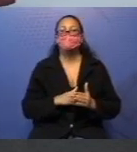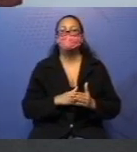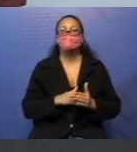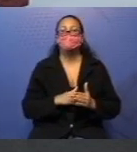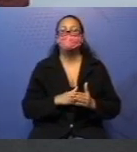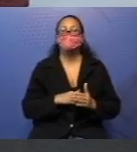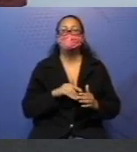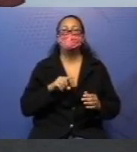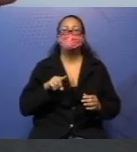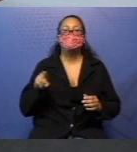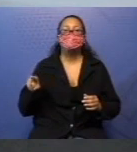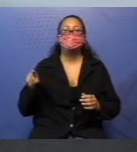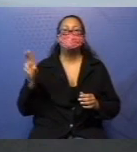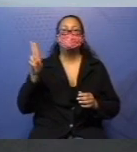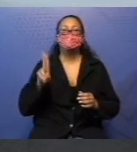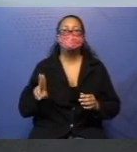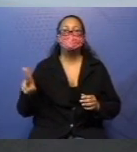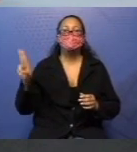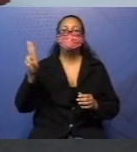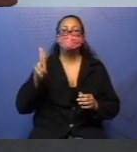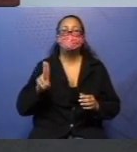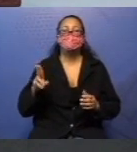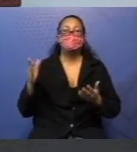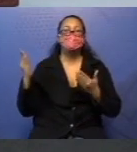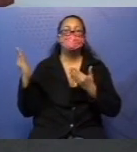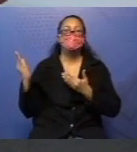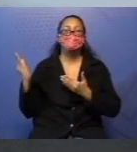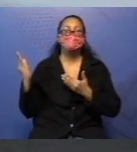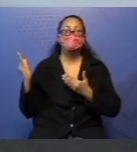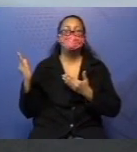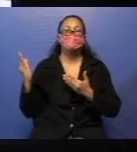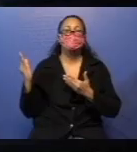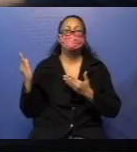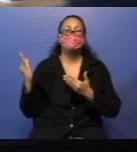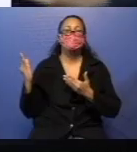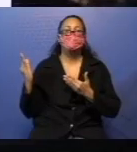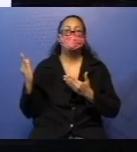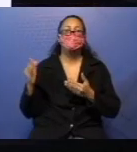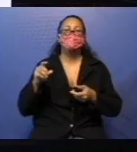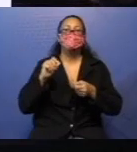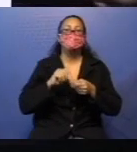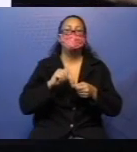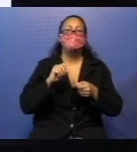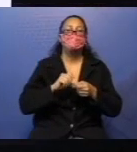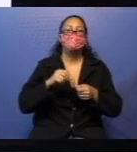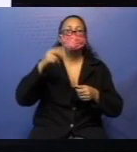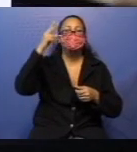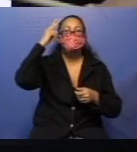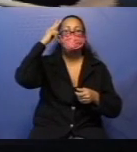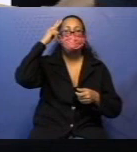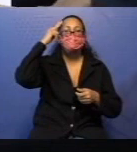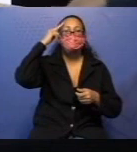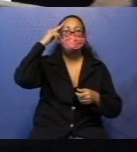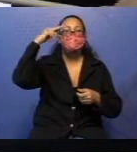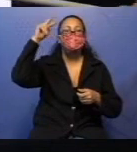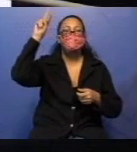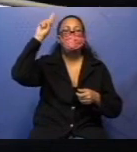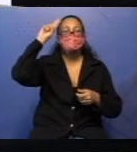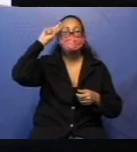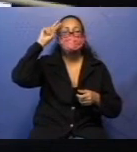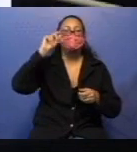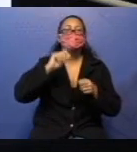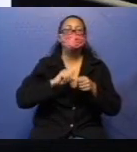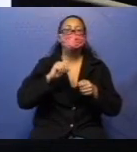Vocês vão usar esses dados aqui. Vão montar a historinha do problema. Fazer a